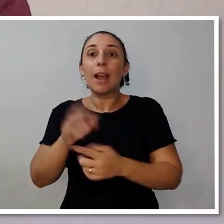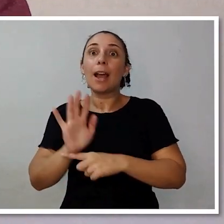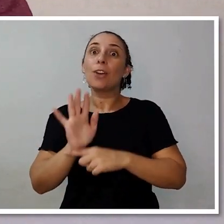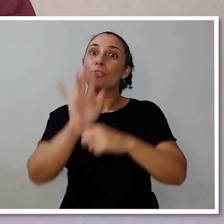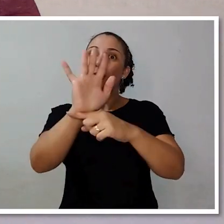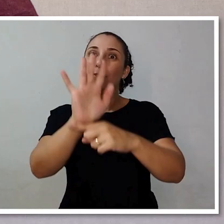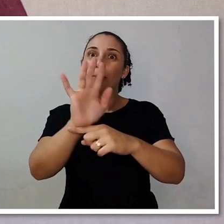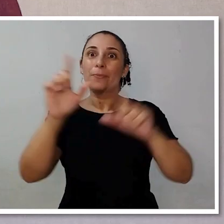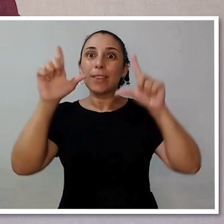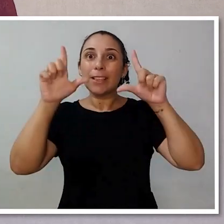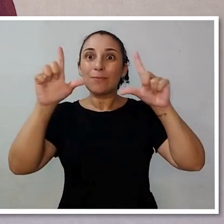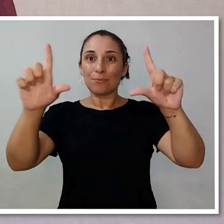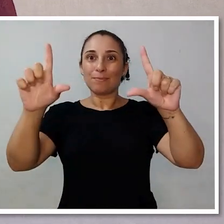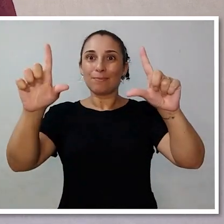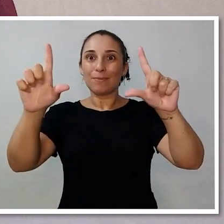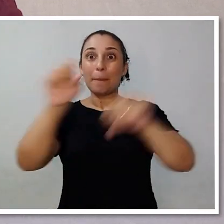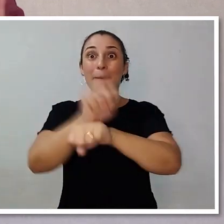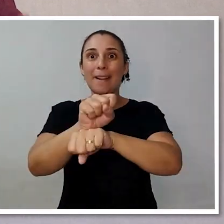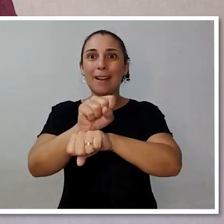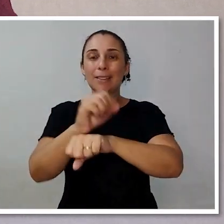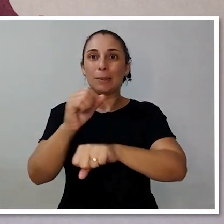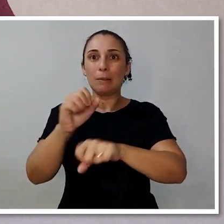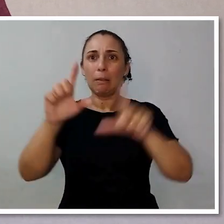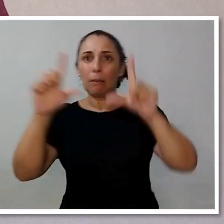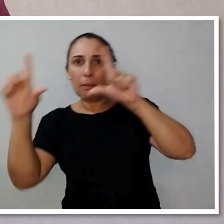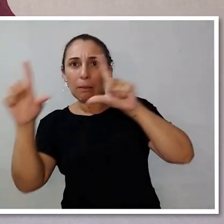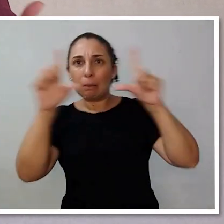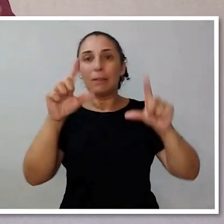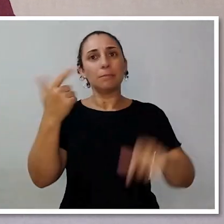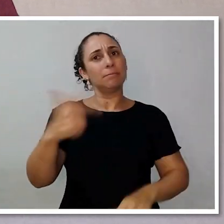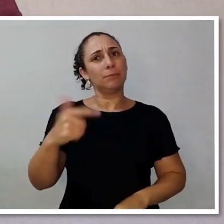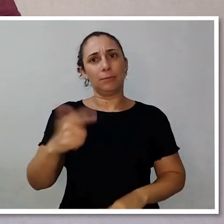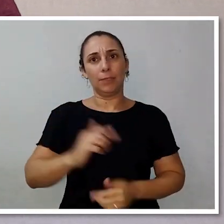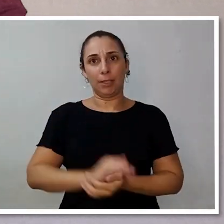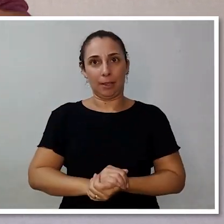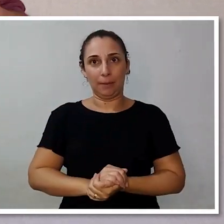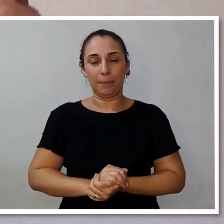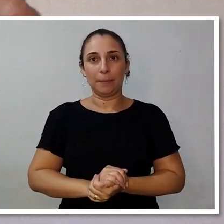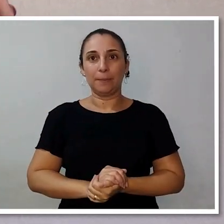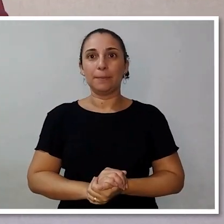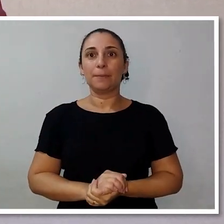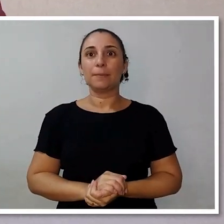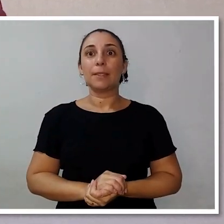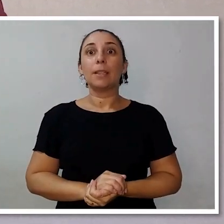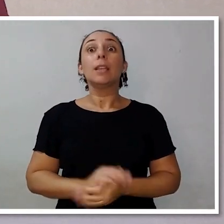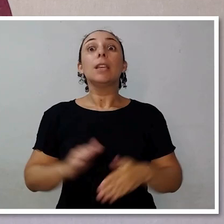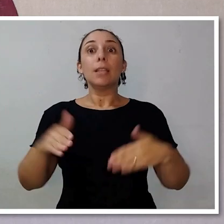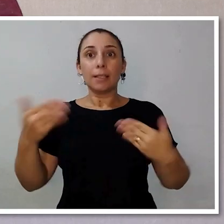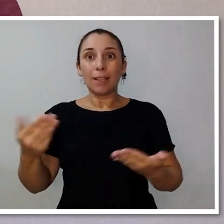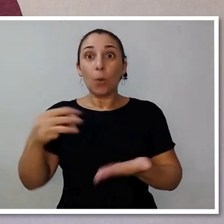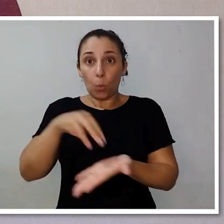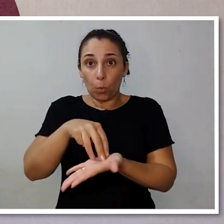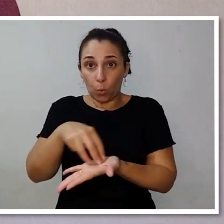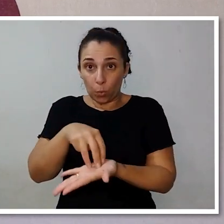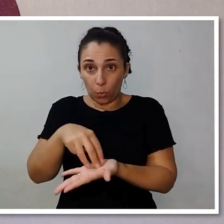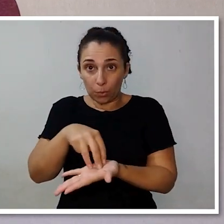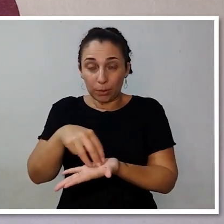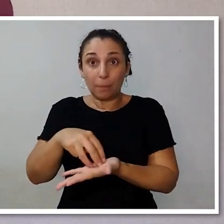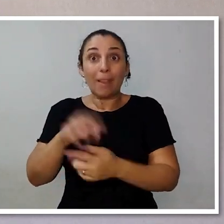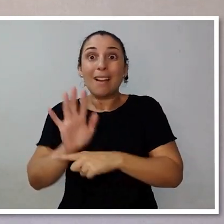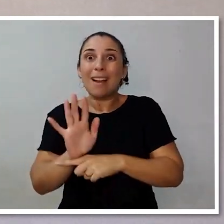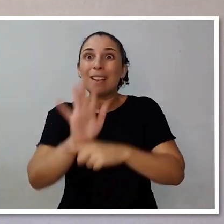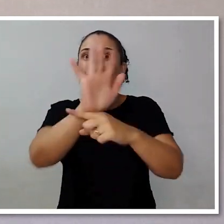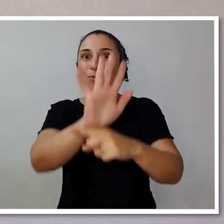agora como é que a imagem ficou muito mais estável. Essa é a função dos equipamentos de suporte, darem estabilidade. E o mais